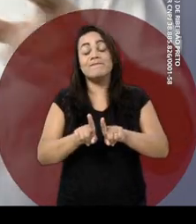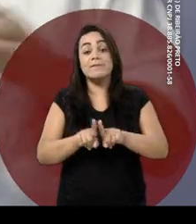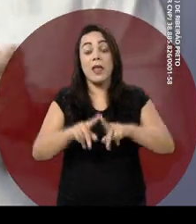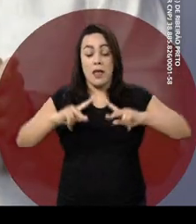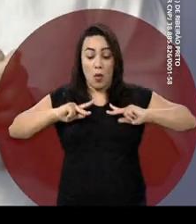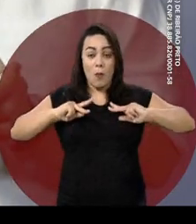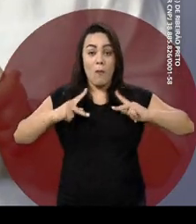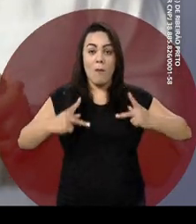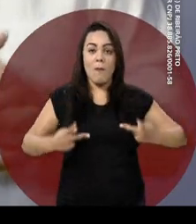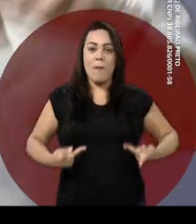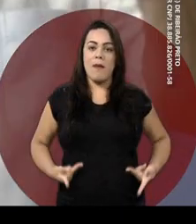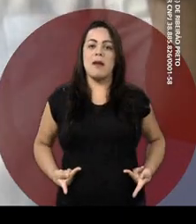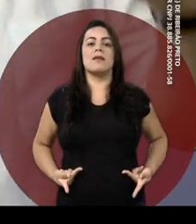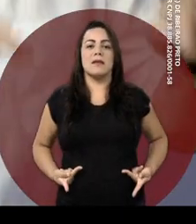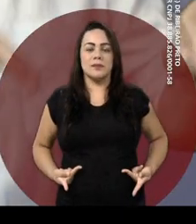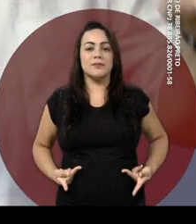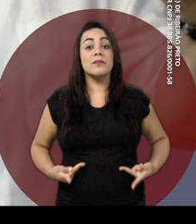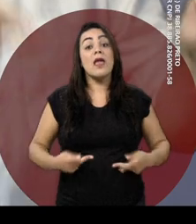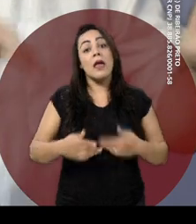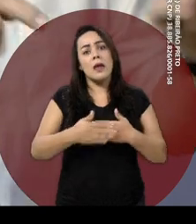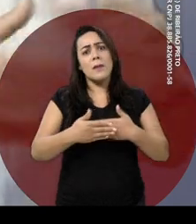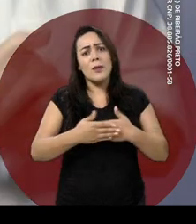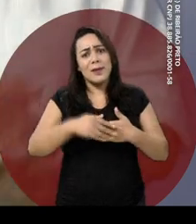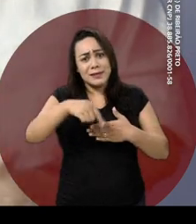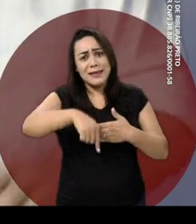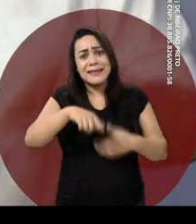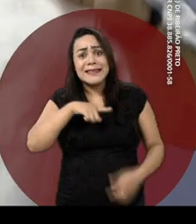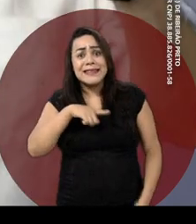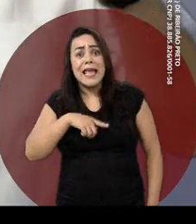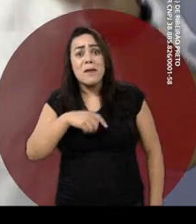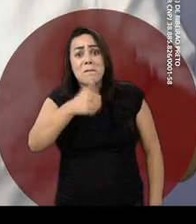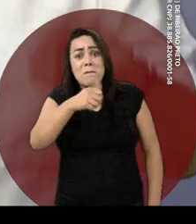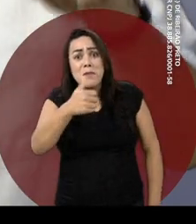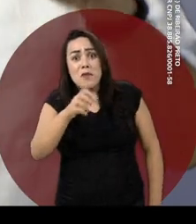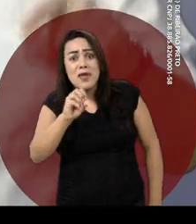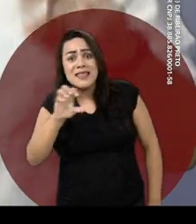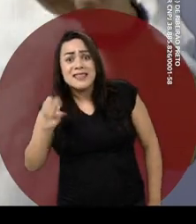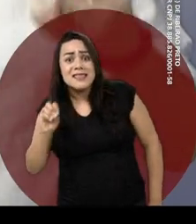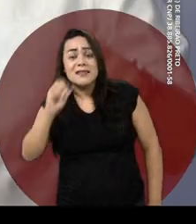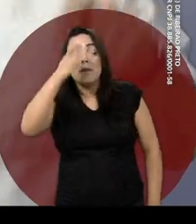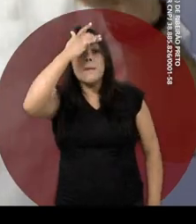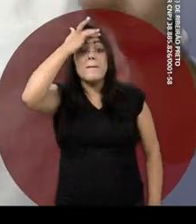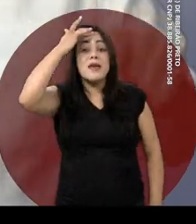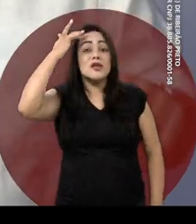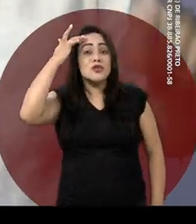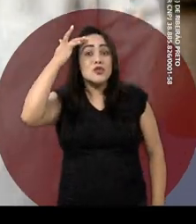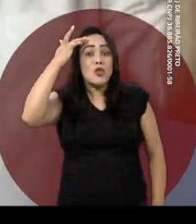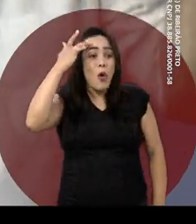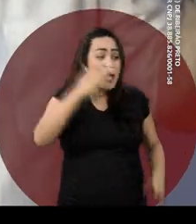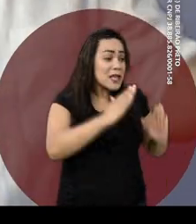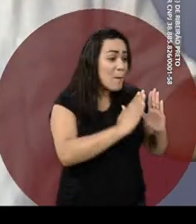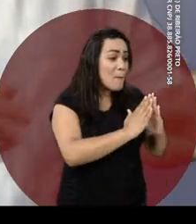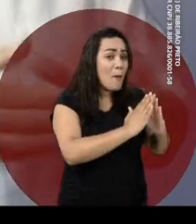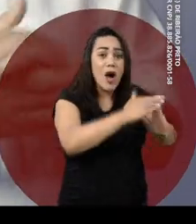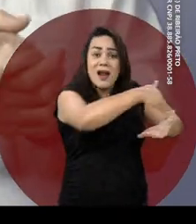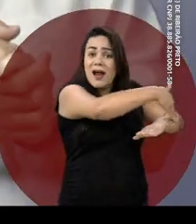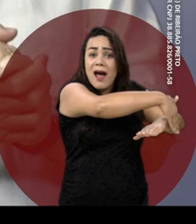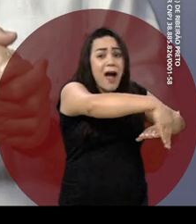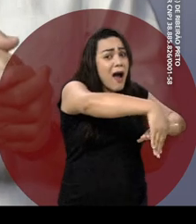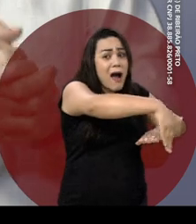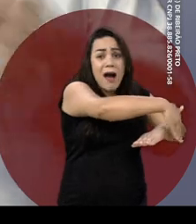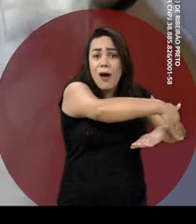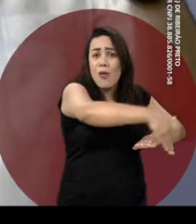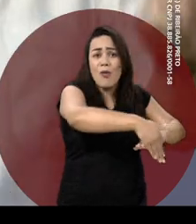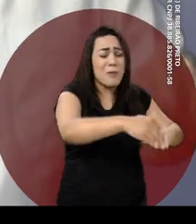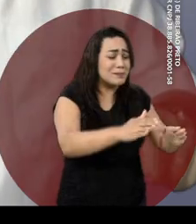ao mesmo tempo é humanitária. Ribeirão Preto tem atualmente mais de 1.100 pessoas vivendo em situação de